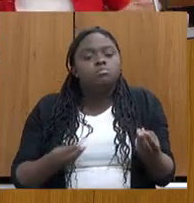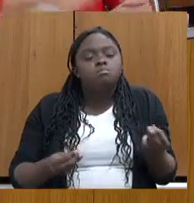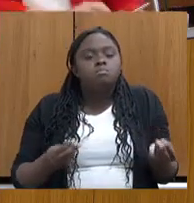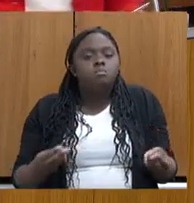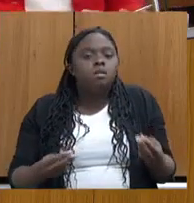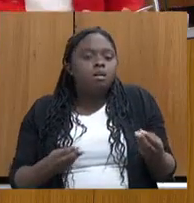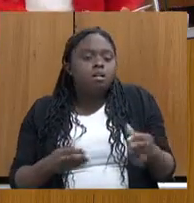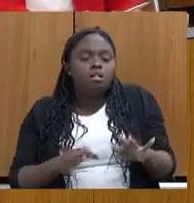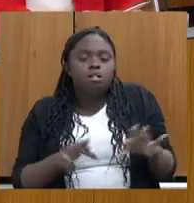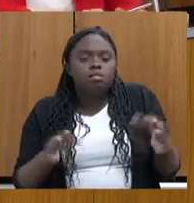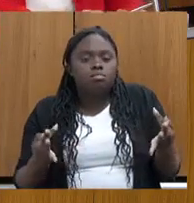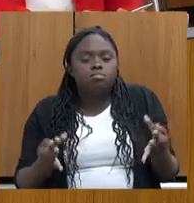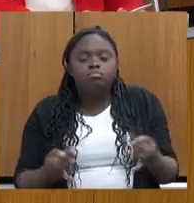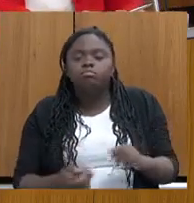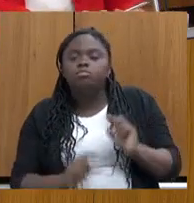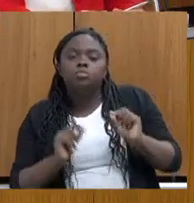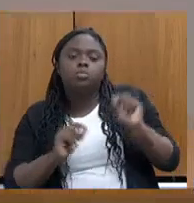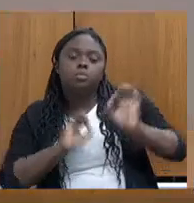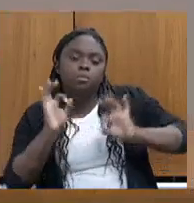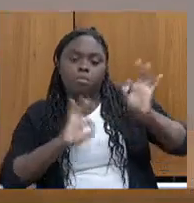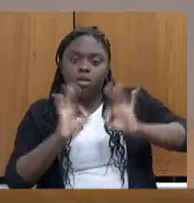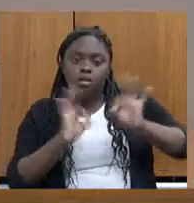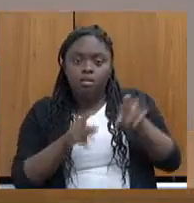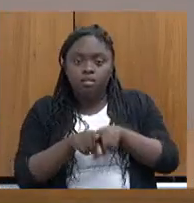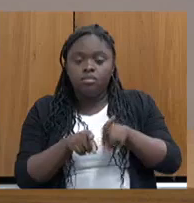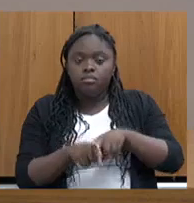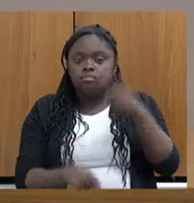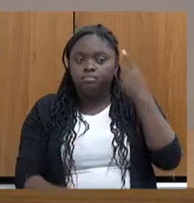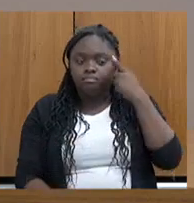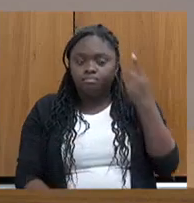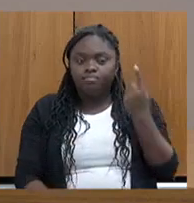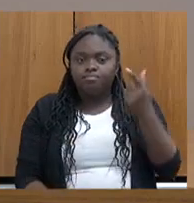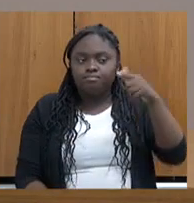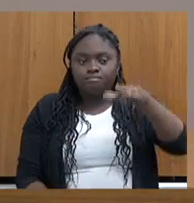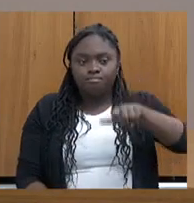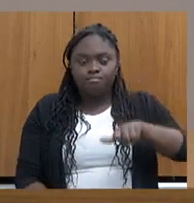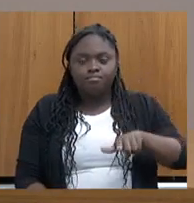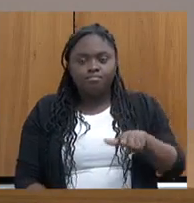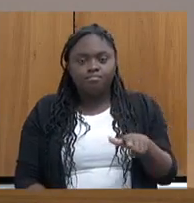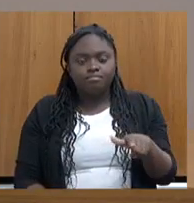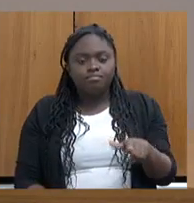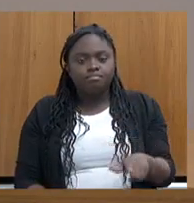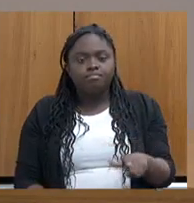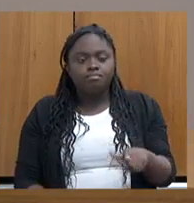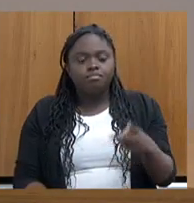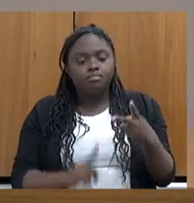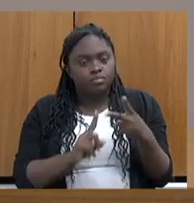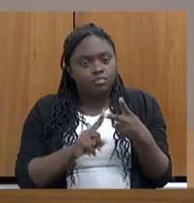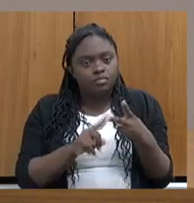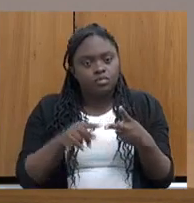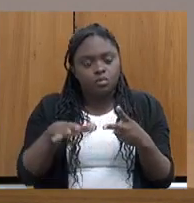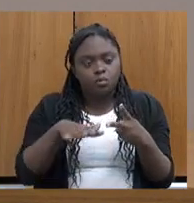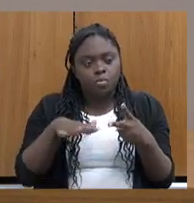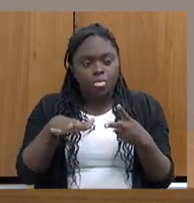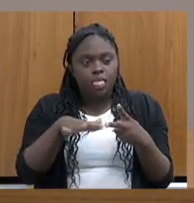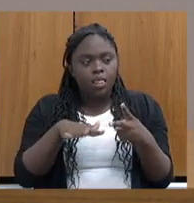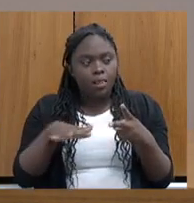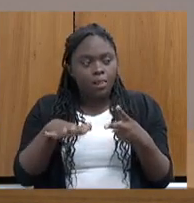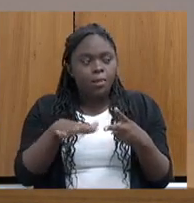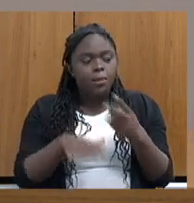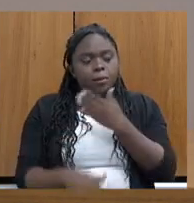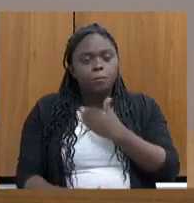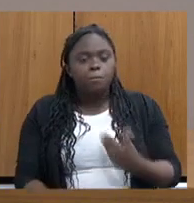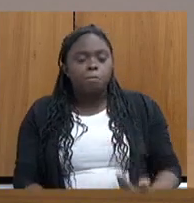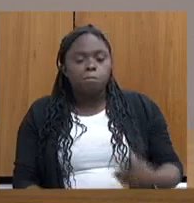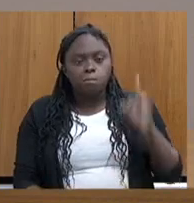o que está sendo preparado e pensado para a próxima, o segundo ciclo do governador Romeu Zema, em Minas